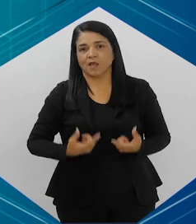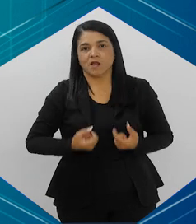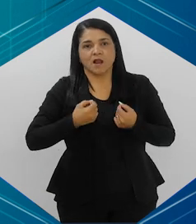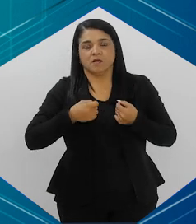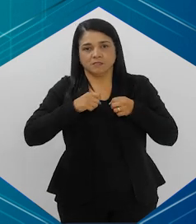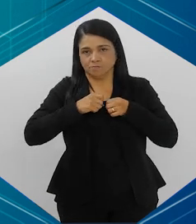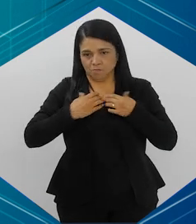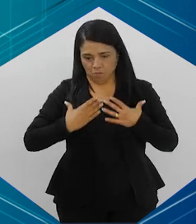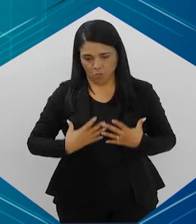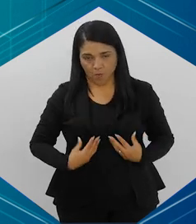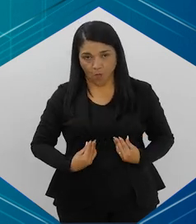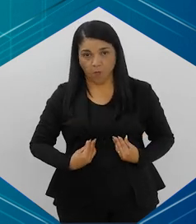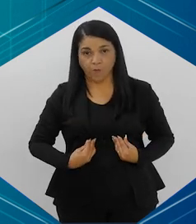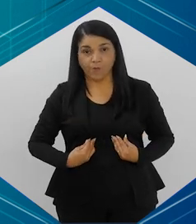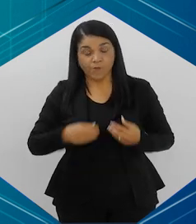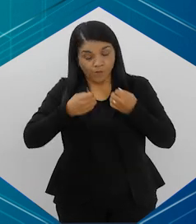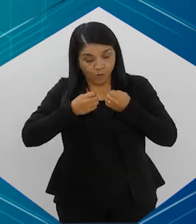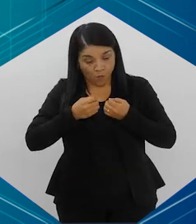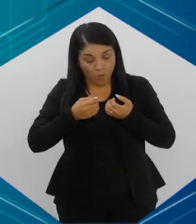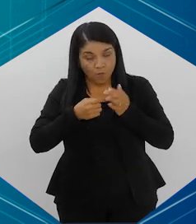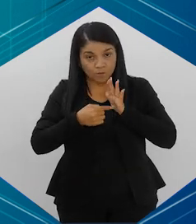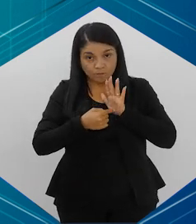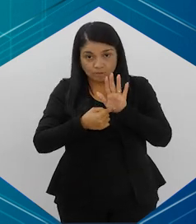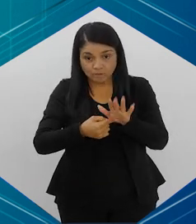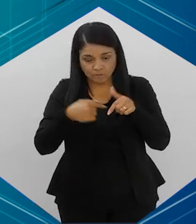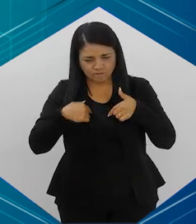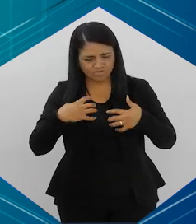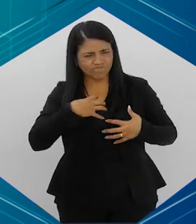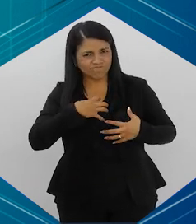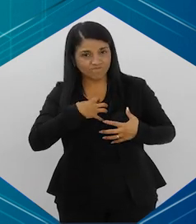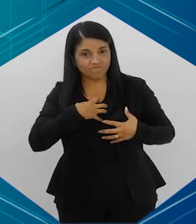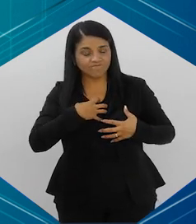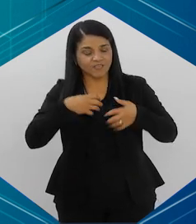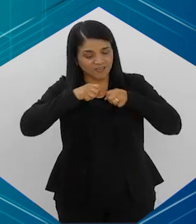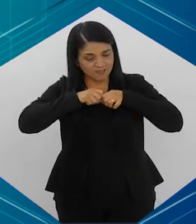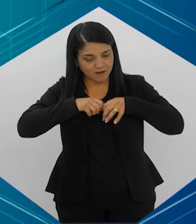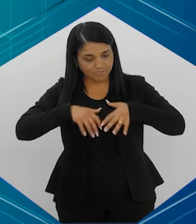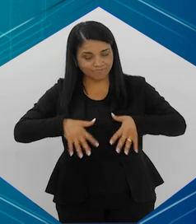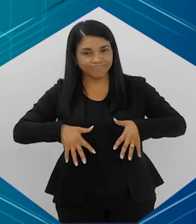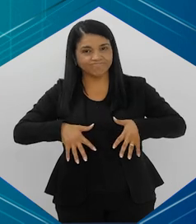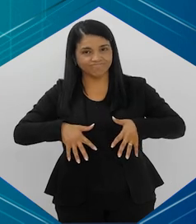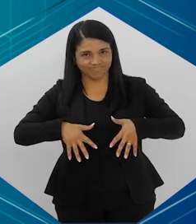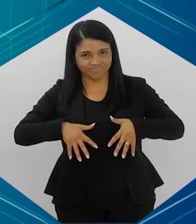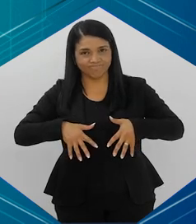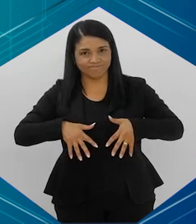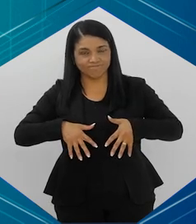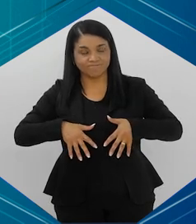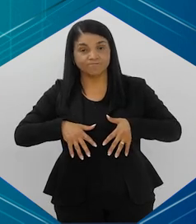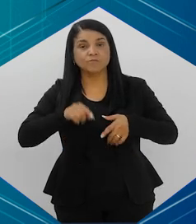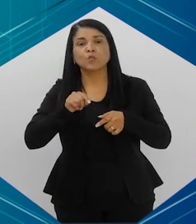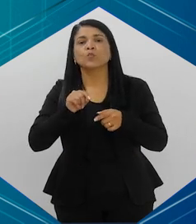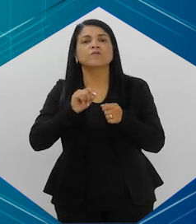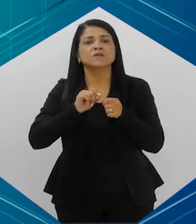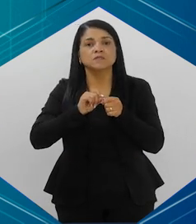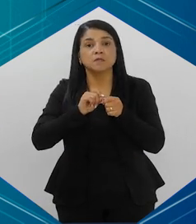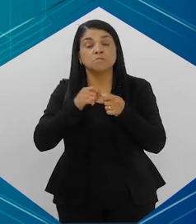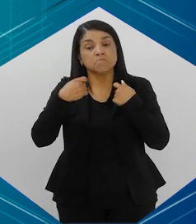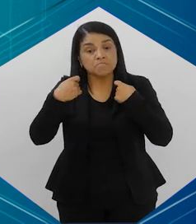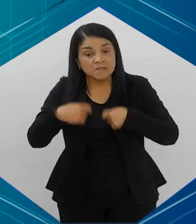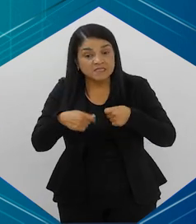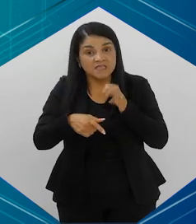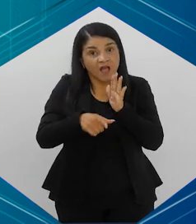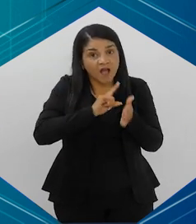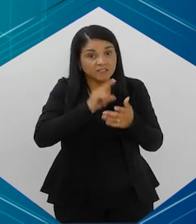porque o câncer já está num estadio, num estágio um pouco mais avançado. O que a gente tem que fazer, gente? A tem que ir no